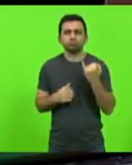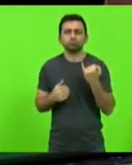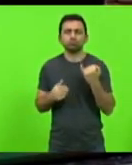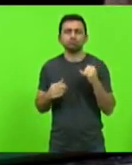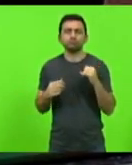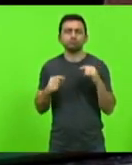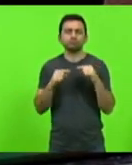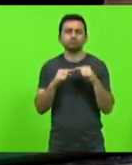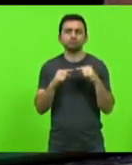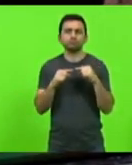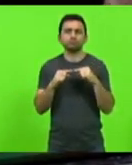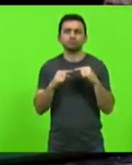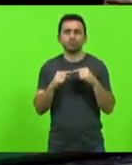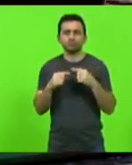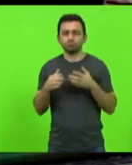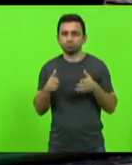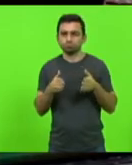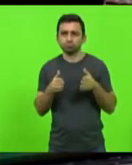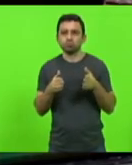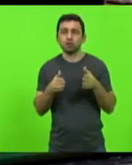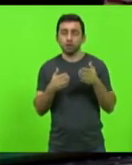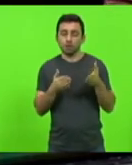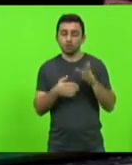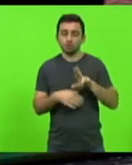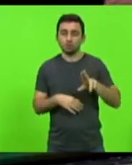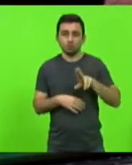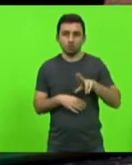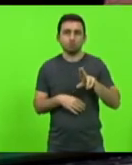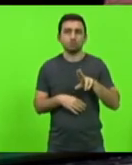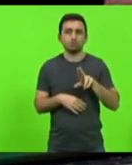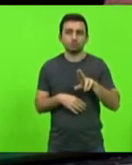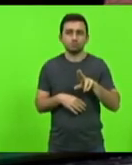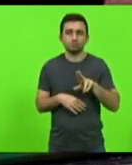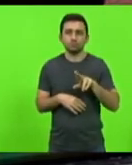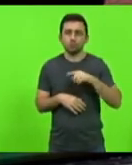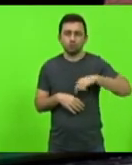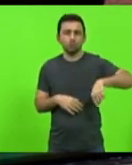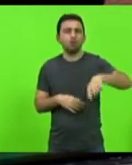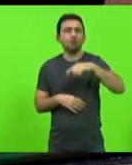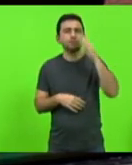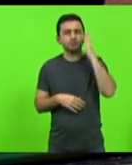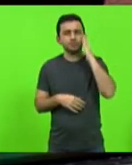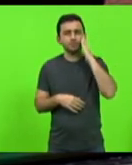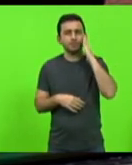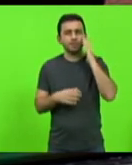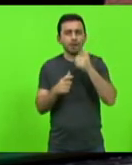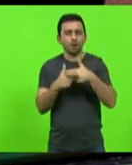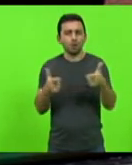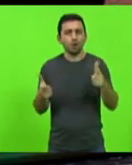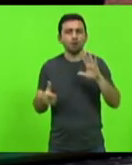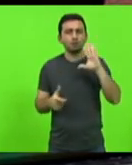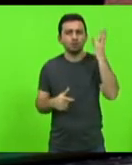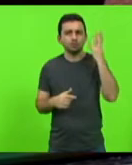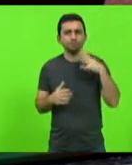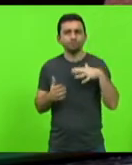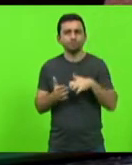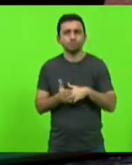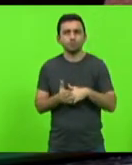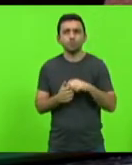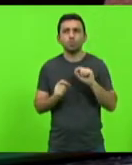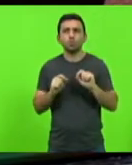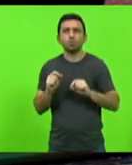da condução, ou seja, do usuário. Nós sabemos que a grande maioria dos acidentes é por